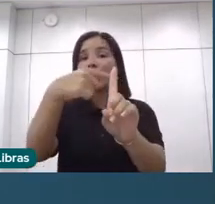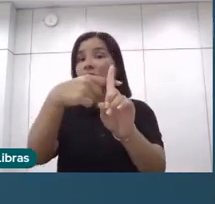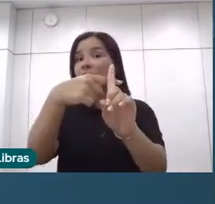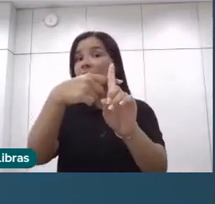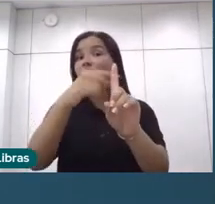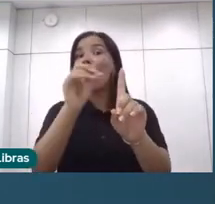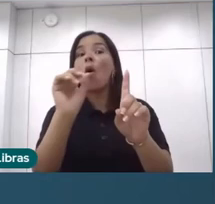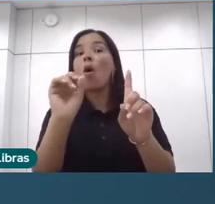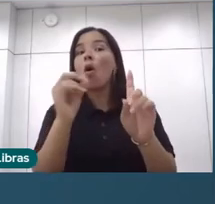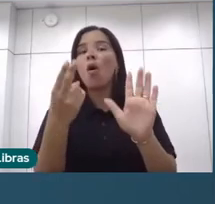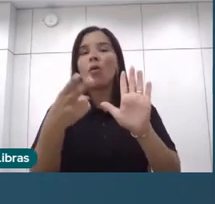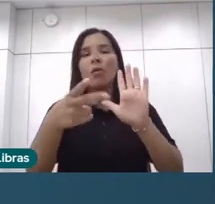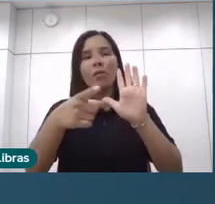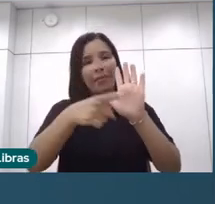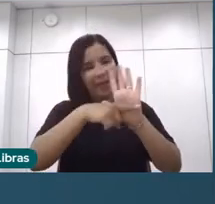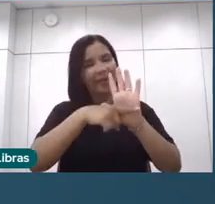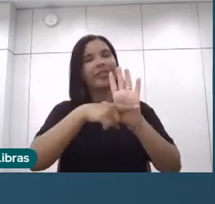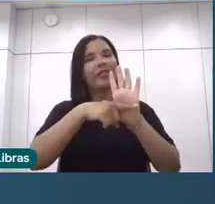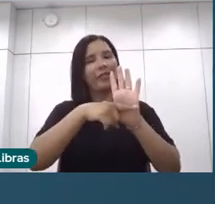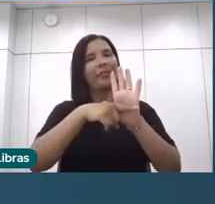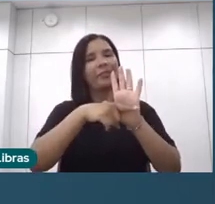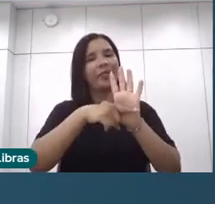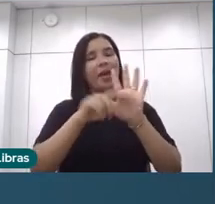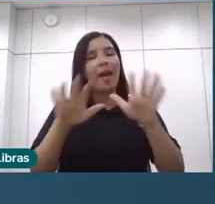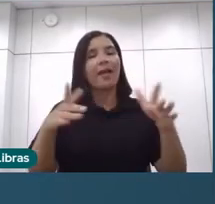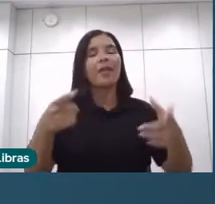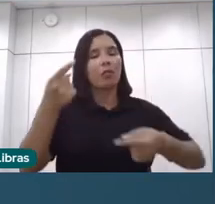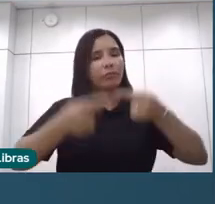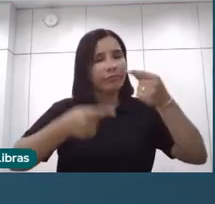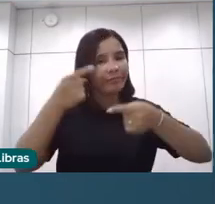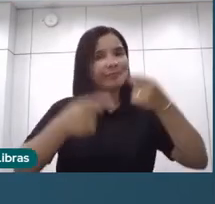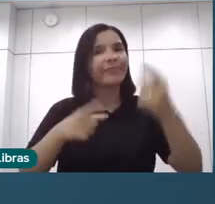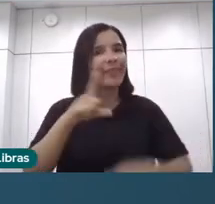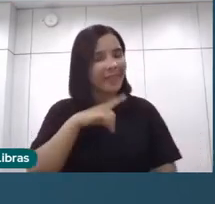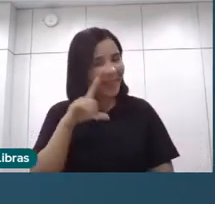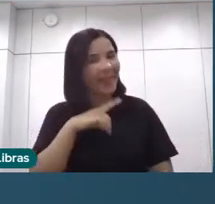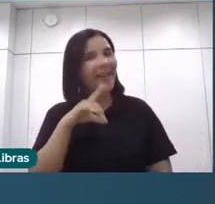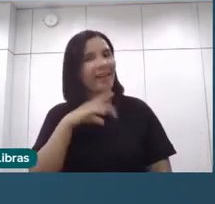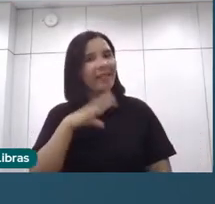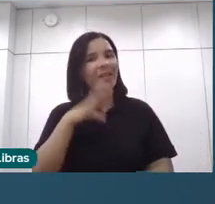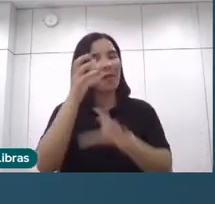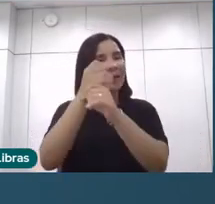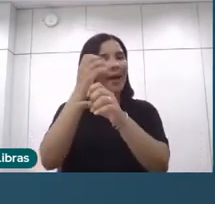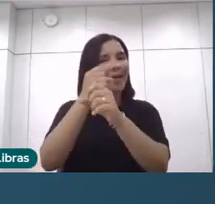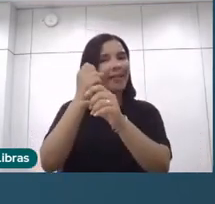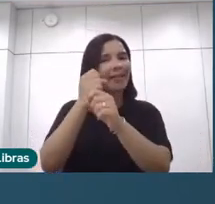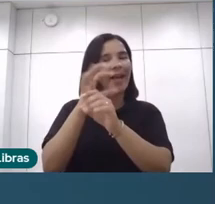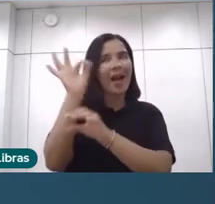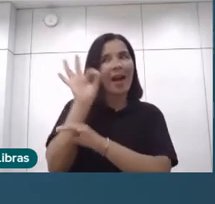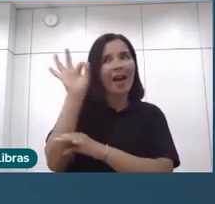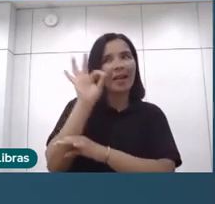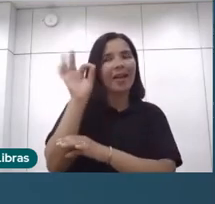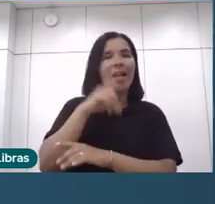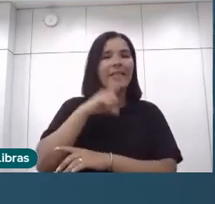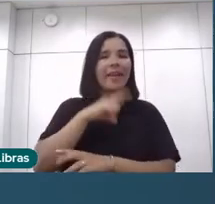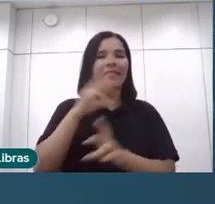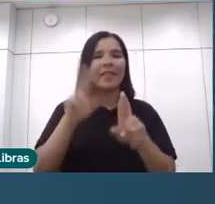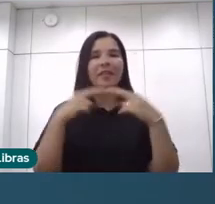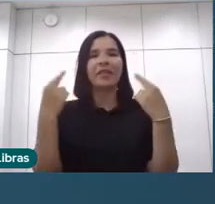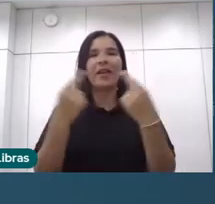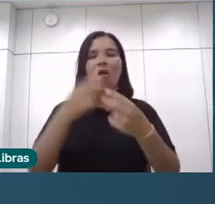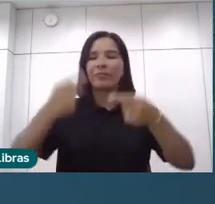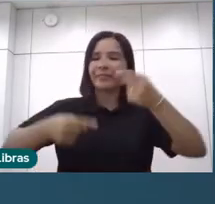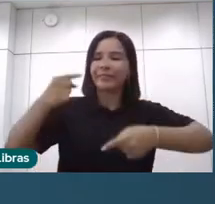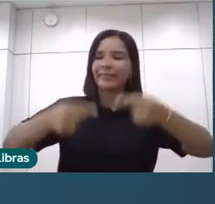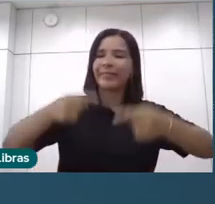de encargos, de... A gente teve uma discussão sobre isso interessante. Então, cada dado desse aqui, quando a gente fez a reunião, gerou um debate importante